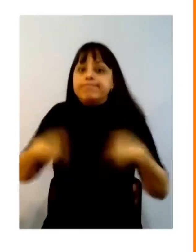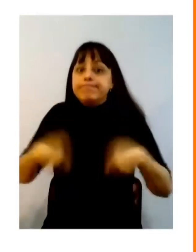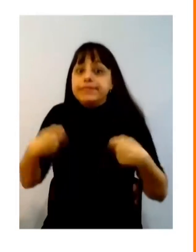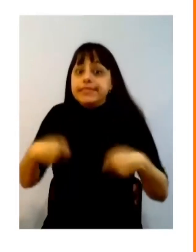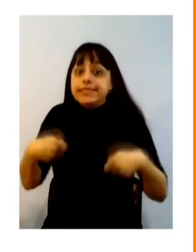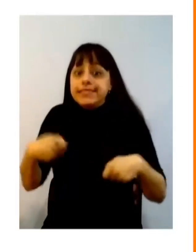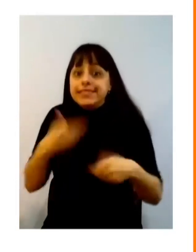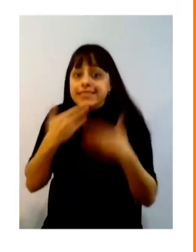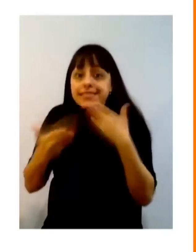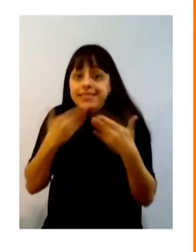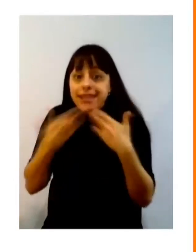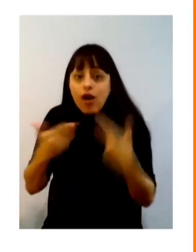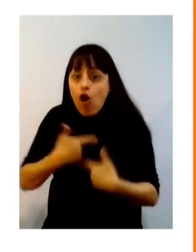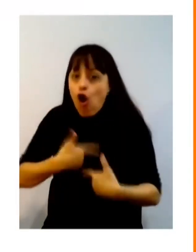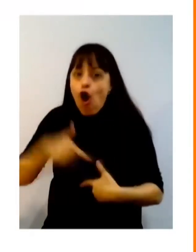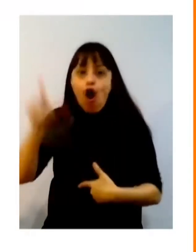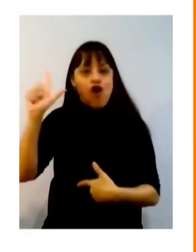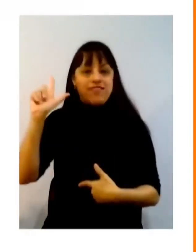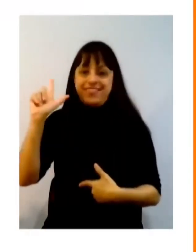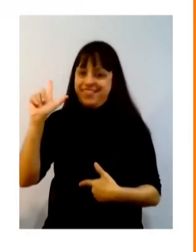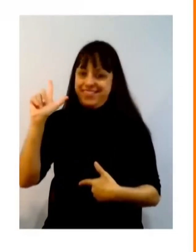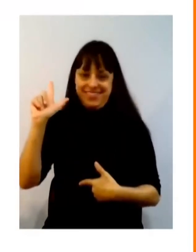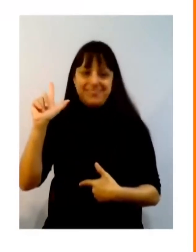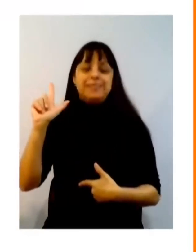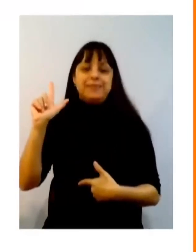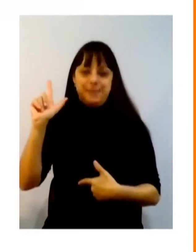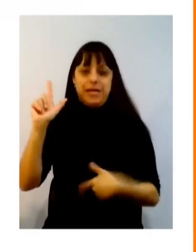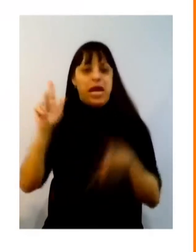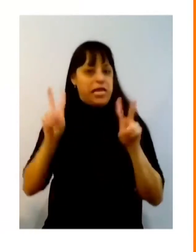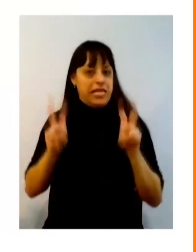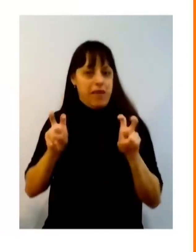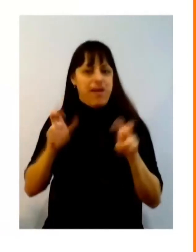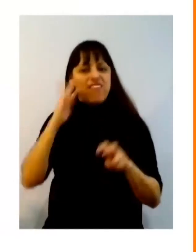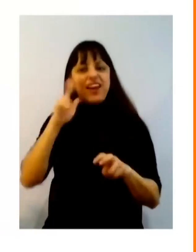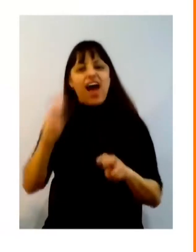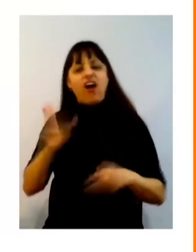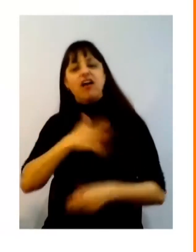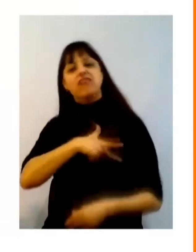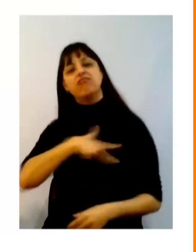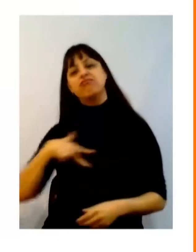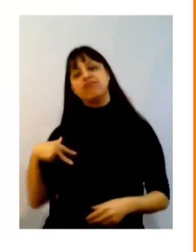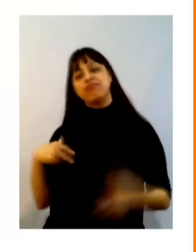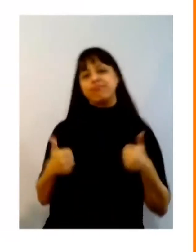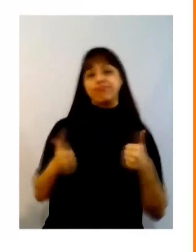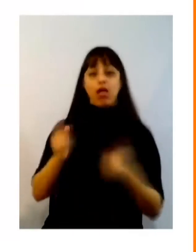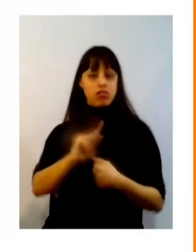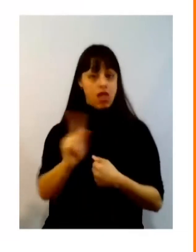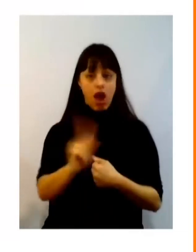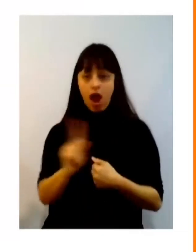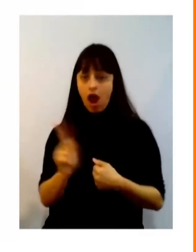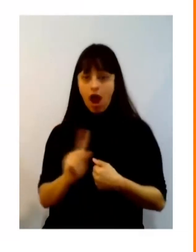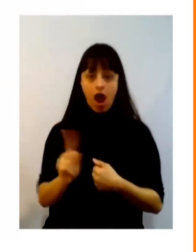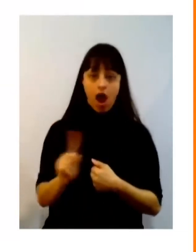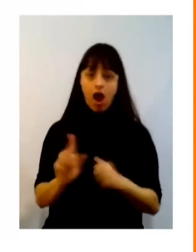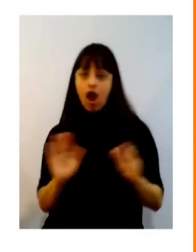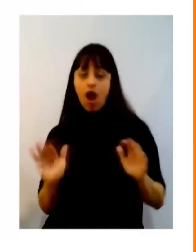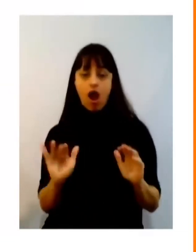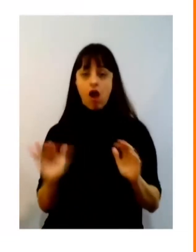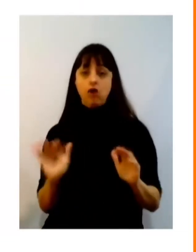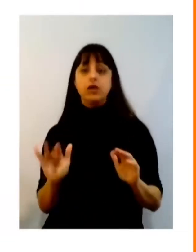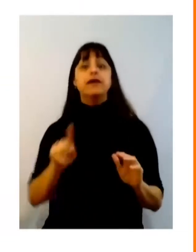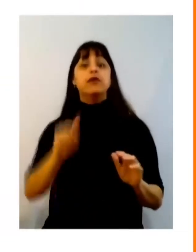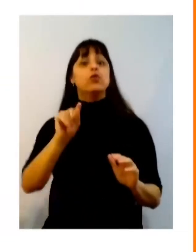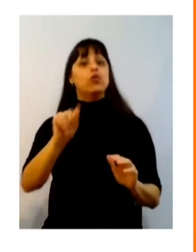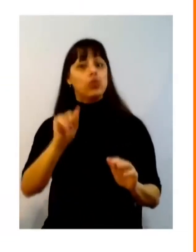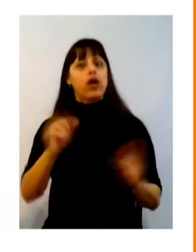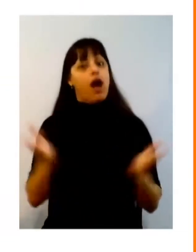lugar não digo que está está tranquilo está favorável não é isso mas está muito mais favorável sempre que hoje as